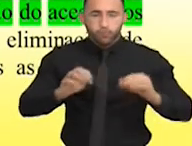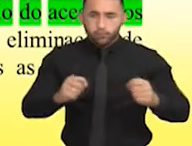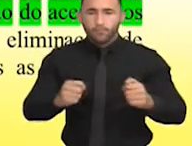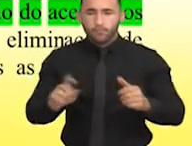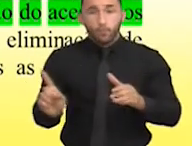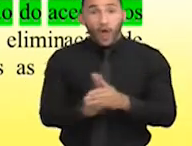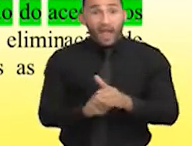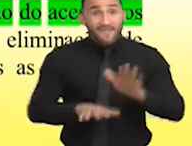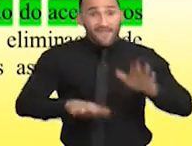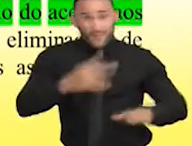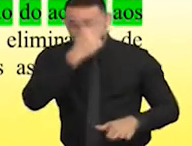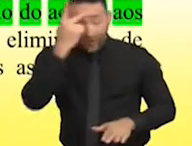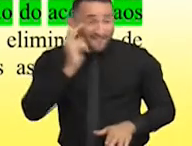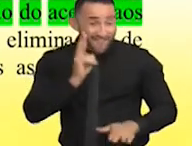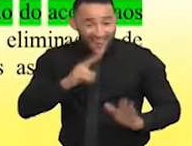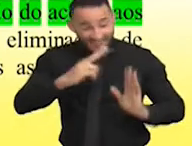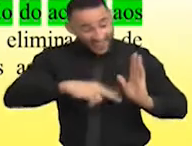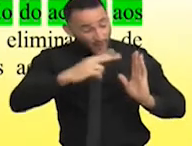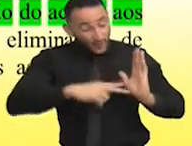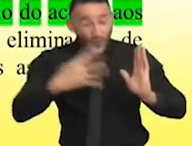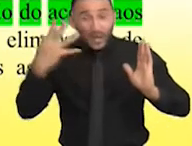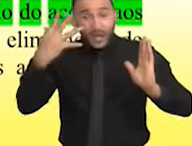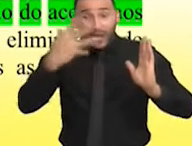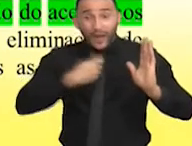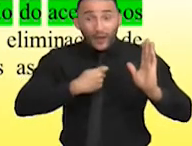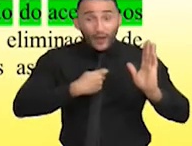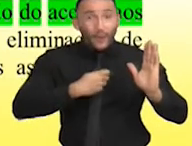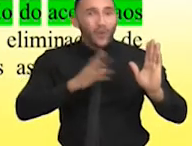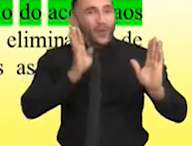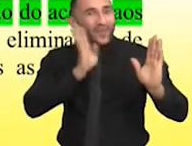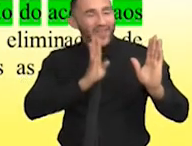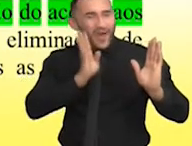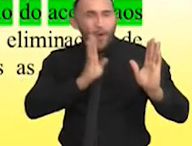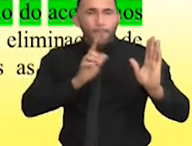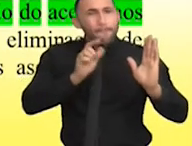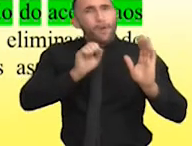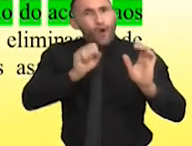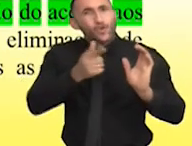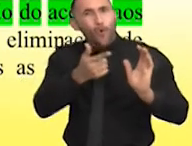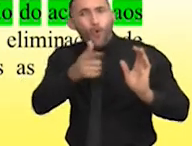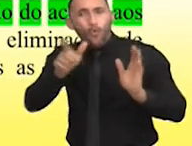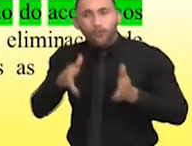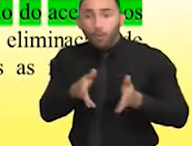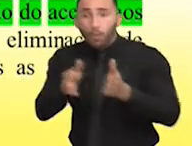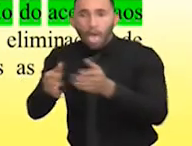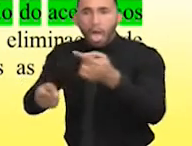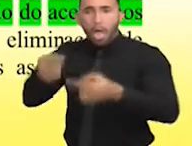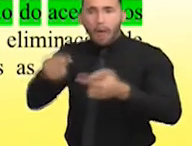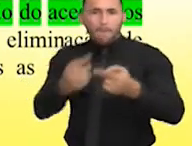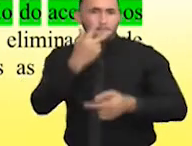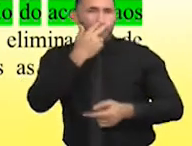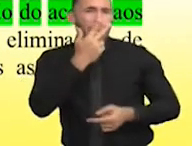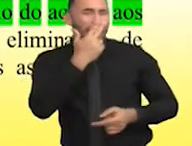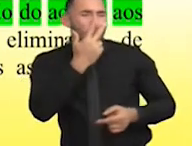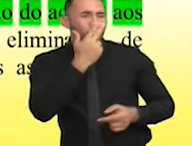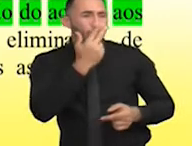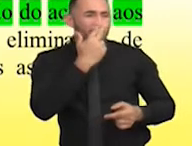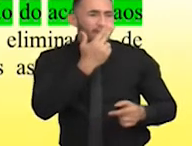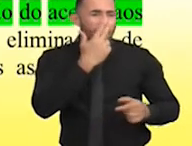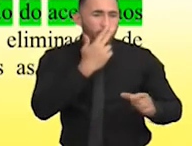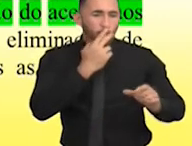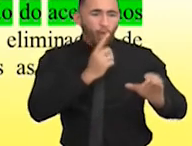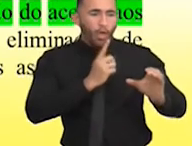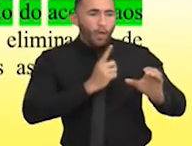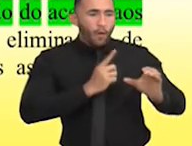lindo, maravilha, isso pode até abrir margem para algumas discussões políticas, alguns vão falar isso é comunista, quem fez isso é comunista.